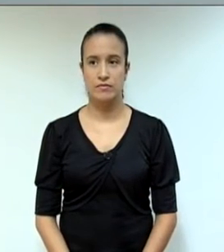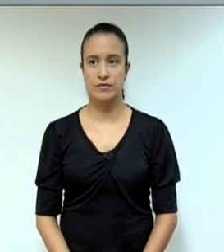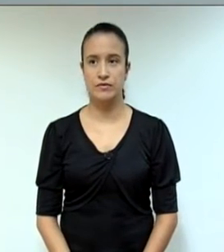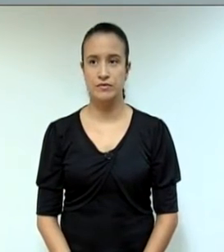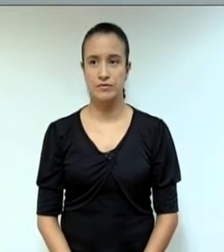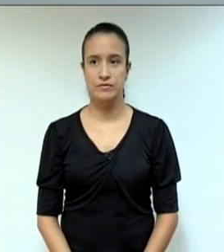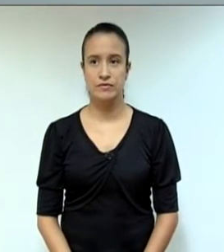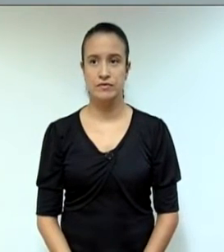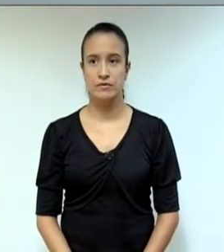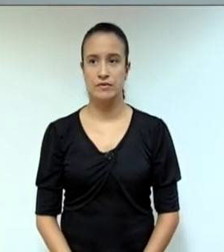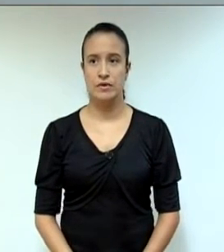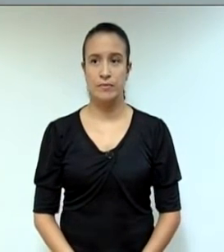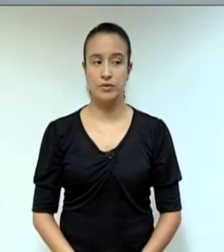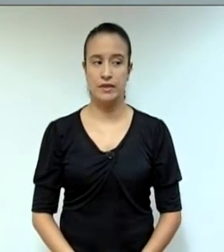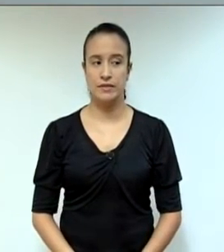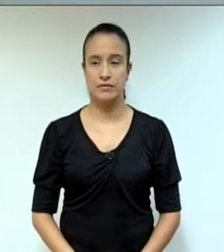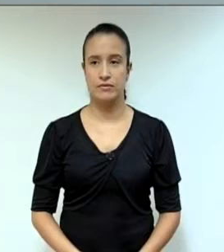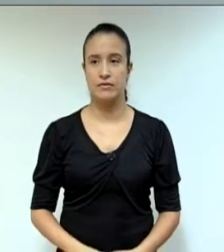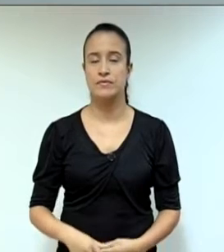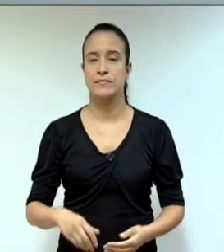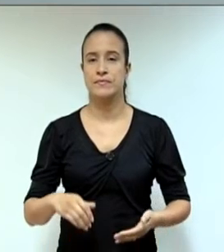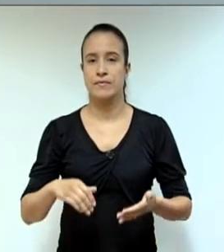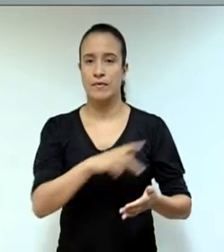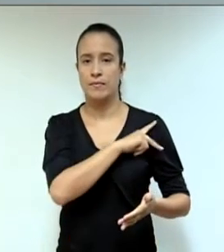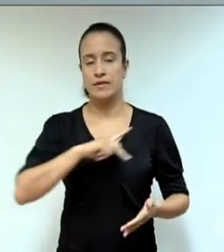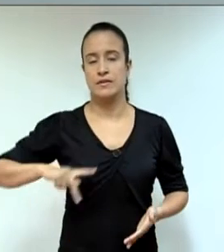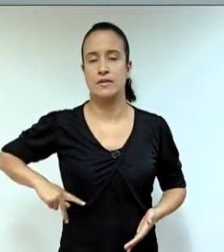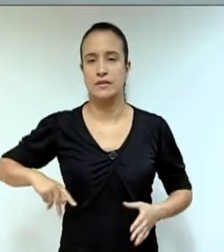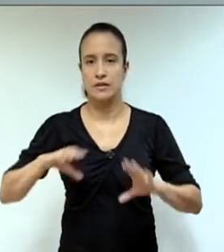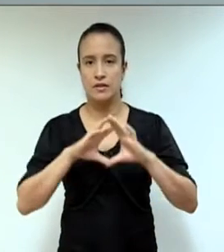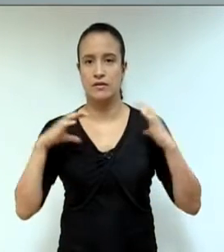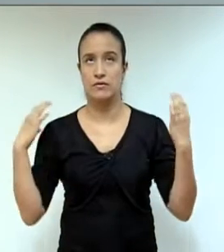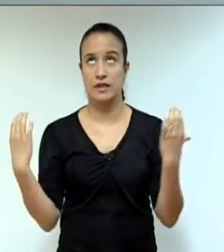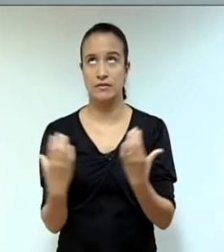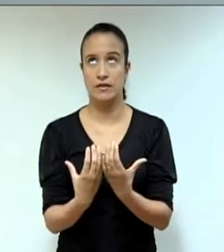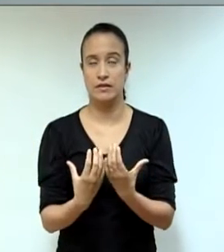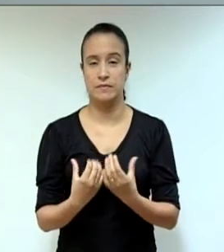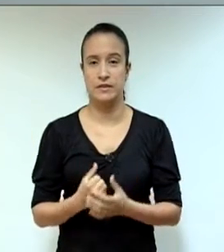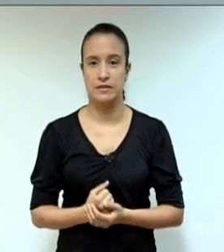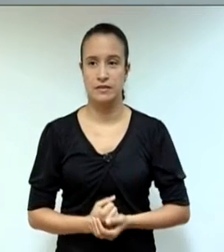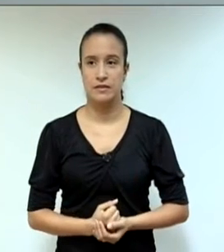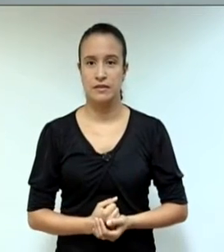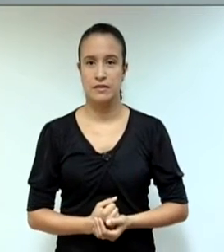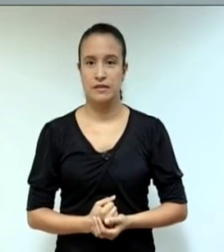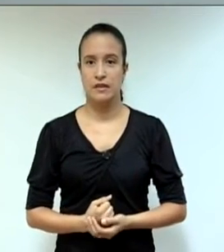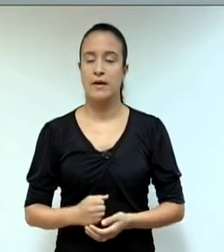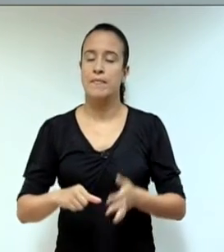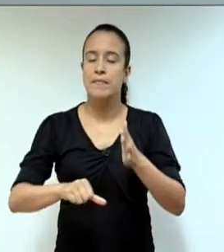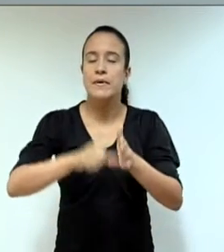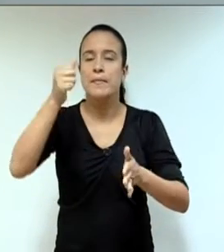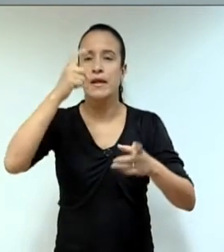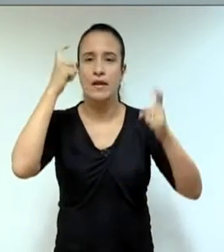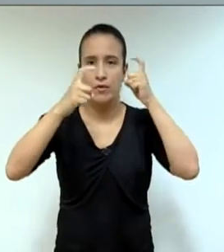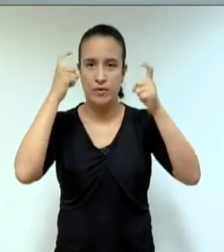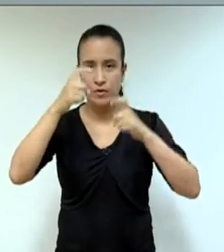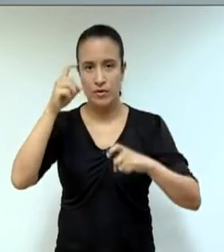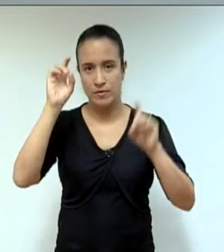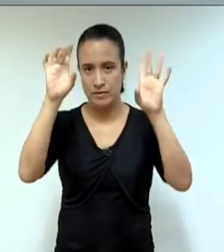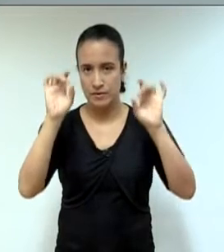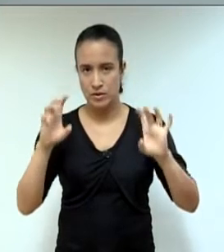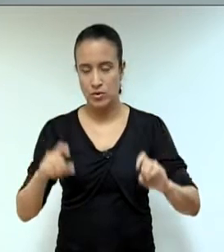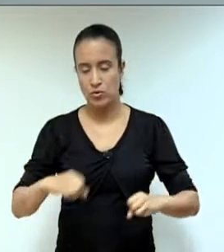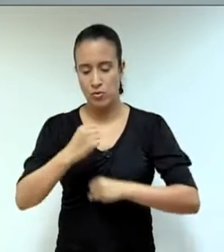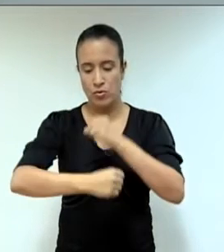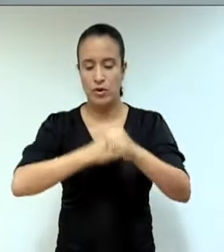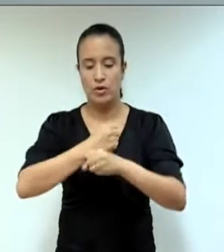O excelentíssimo presidente da Câmara Municipal de Paulínia é o senhor José Carlos Coco da Silva. Referente à 1ª Sessão Extraordinária do ano de 2019,